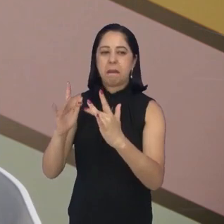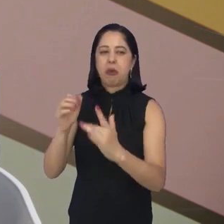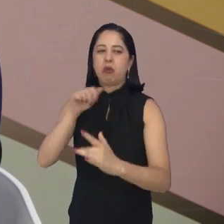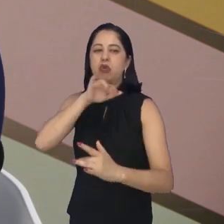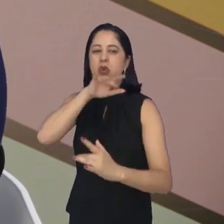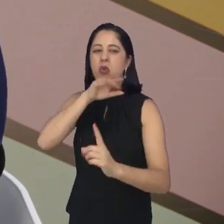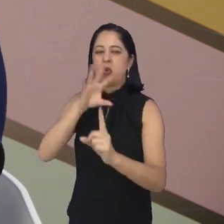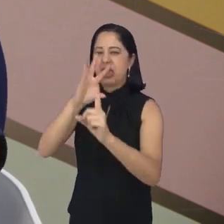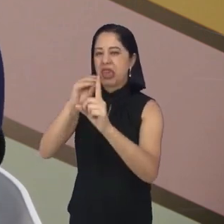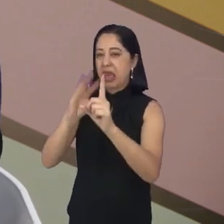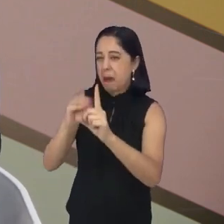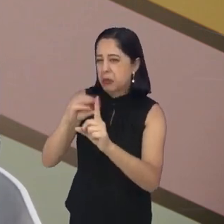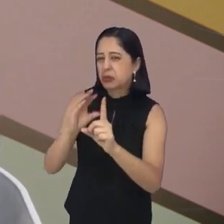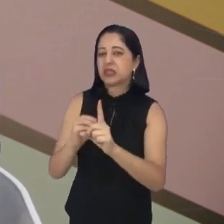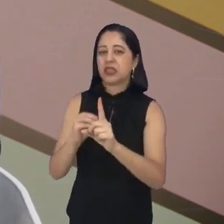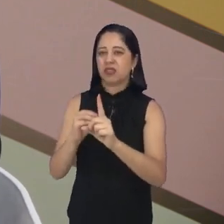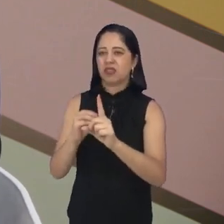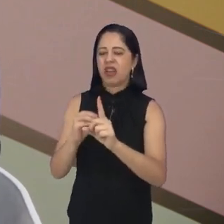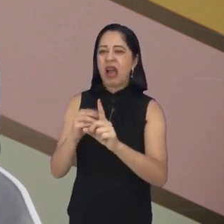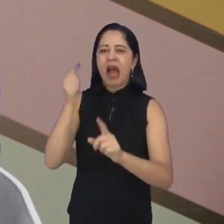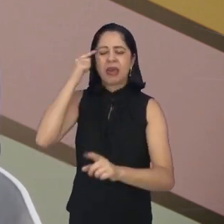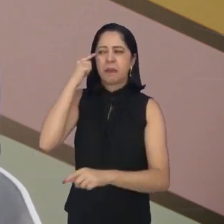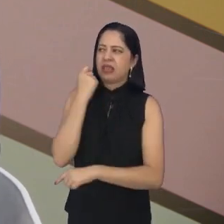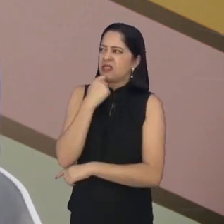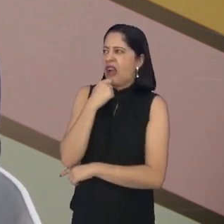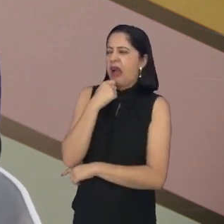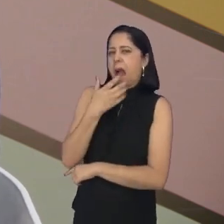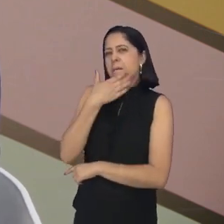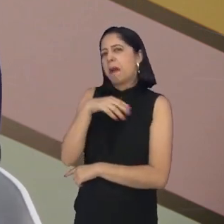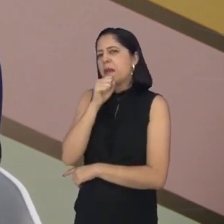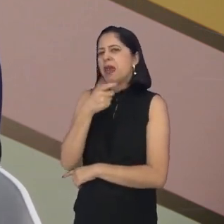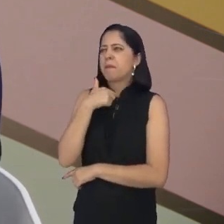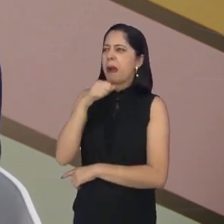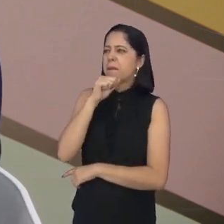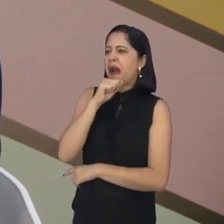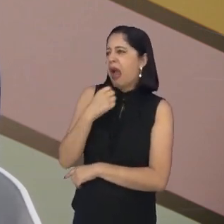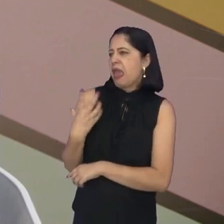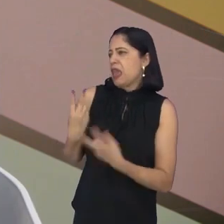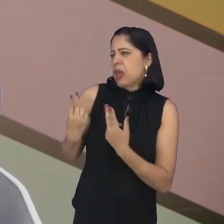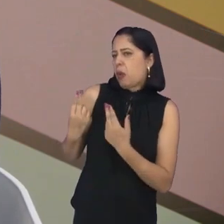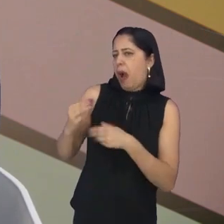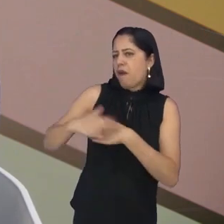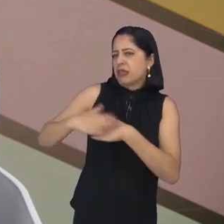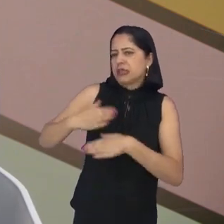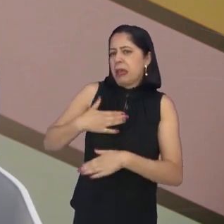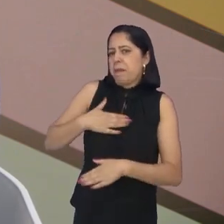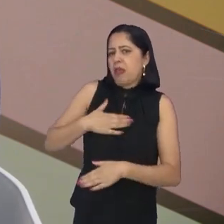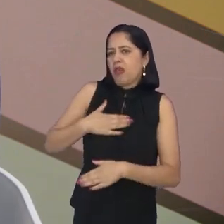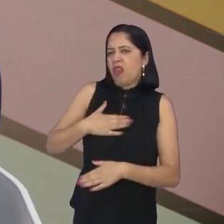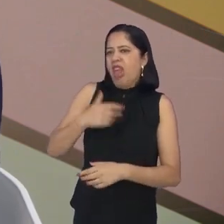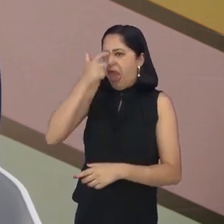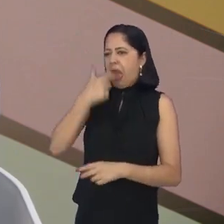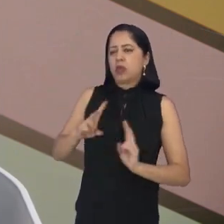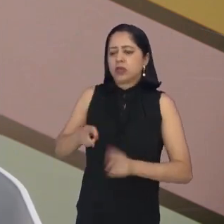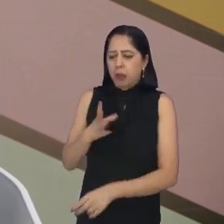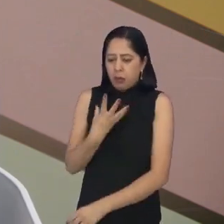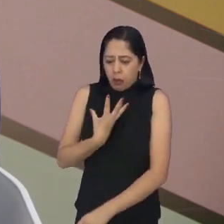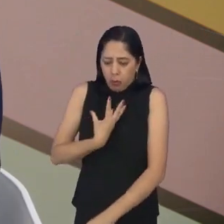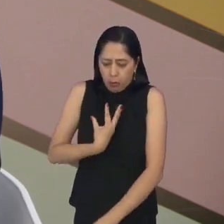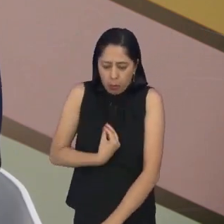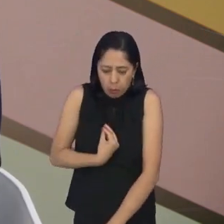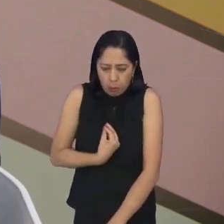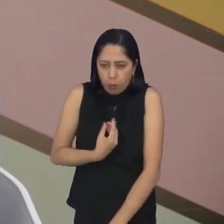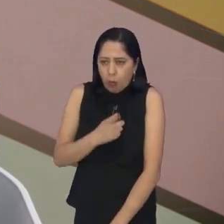porque o meu pai e a minha mãe faziam isso comigo quando eu era criança. Eu não tinha vez, né? A minha voz era calada. Eu era tratada